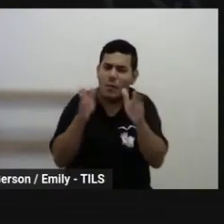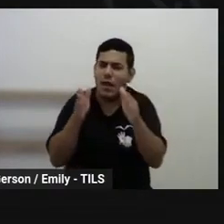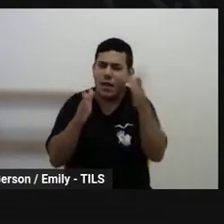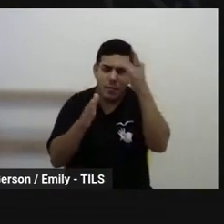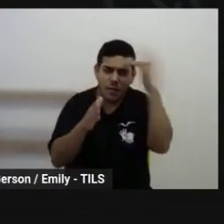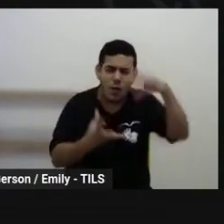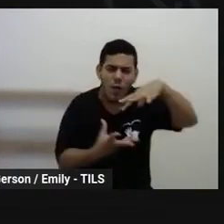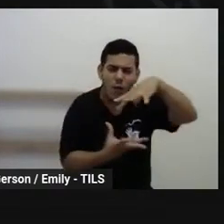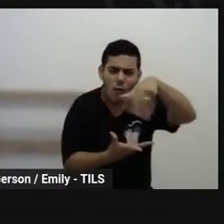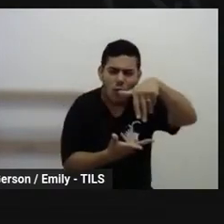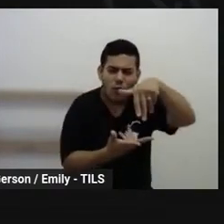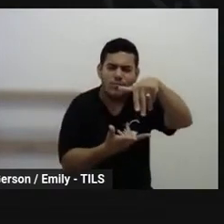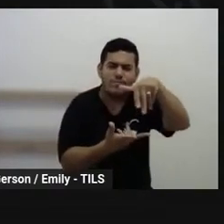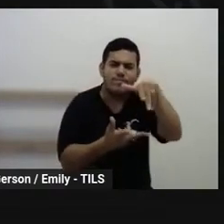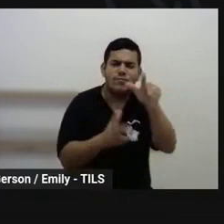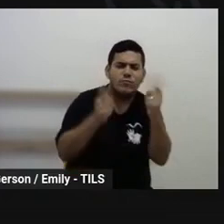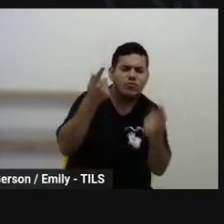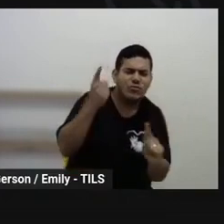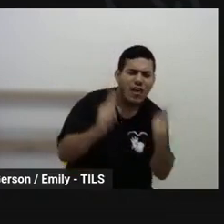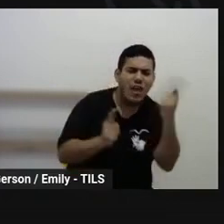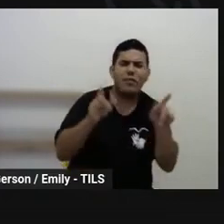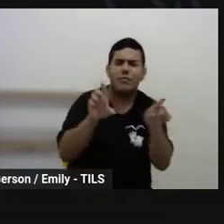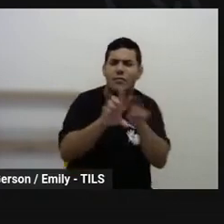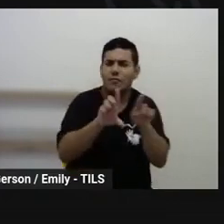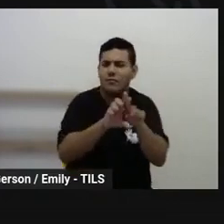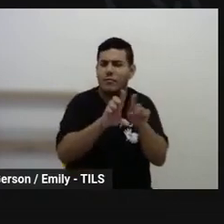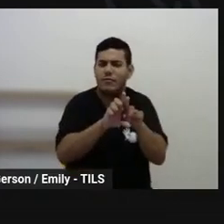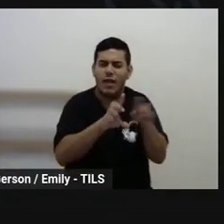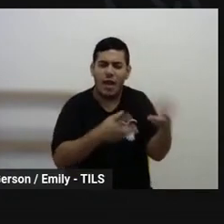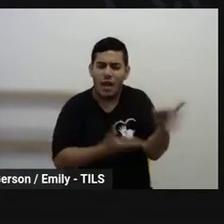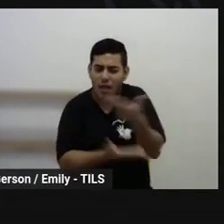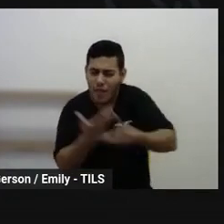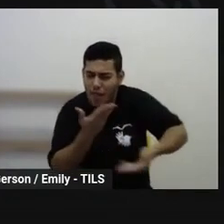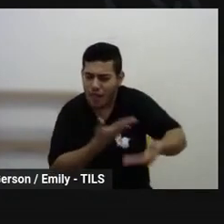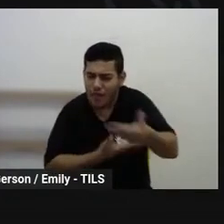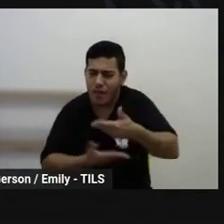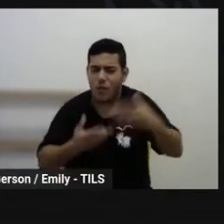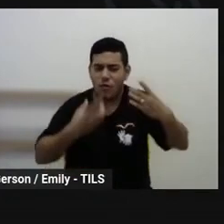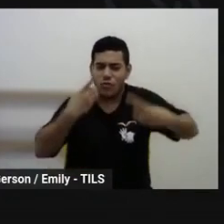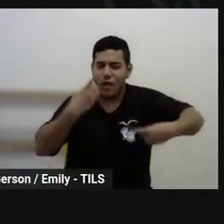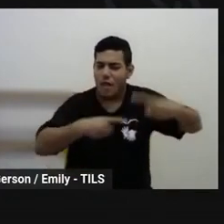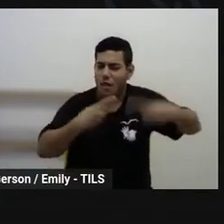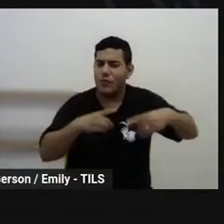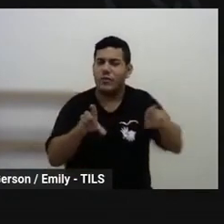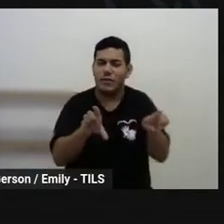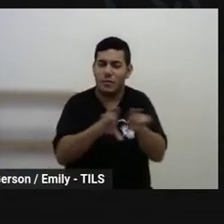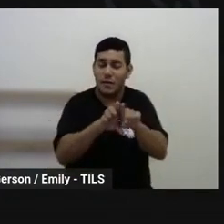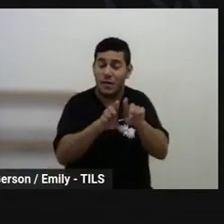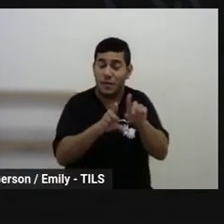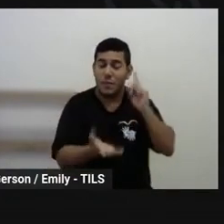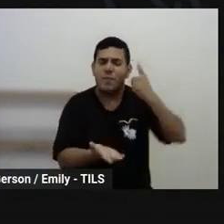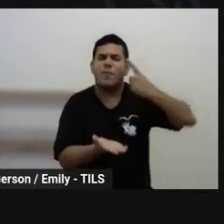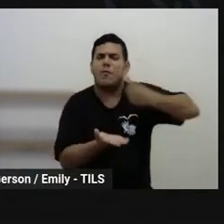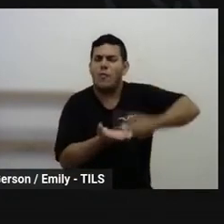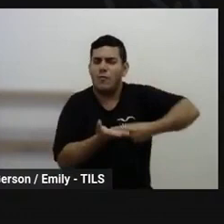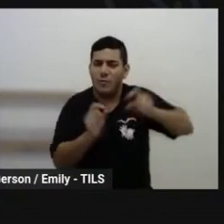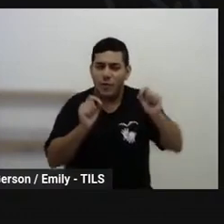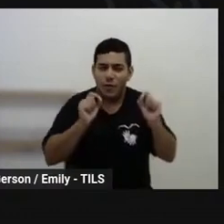com seu gesto a relação dialógica e que se confirma como